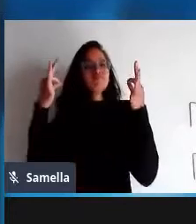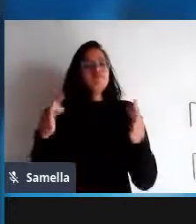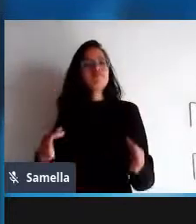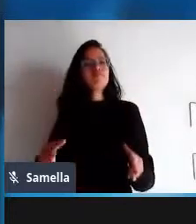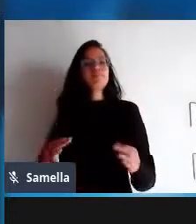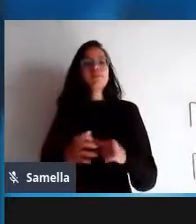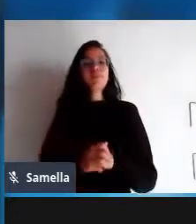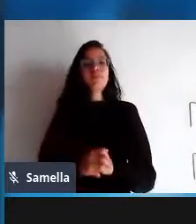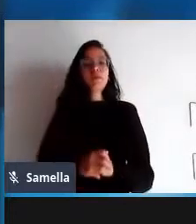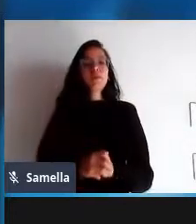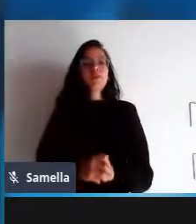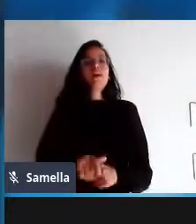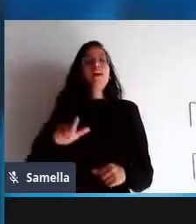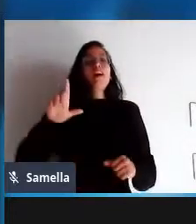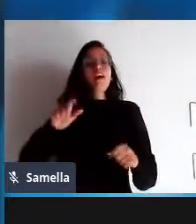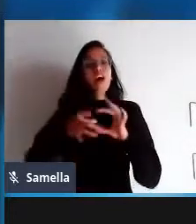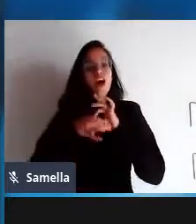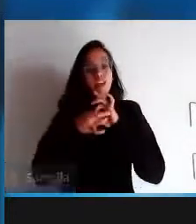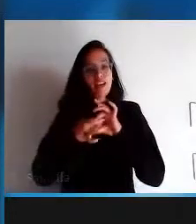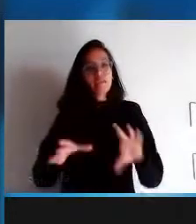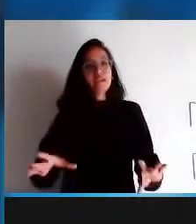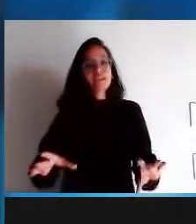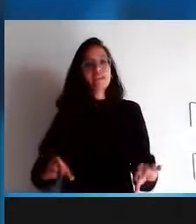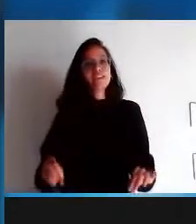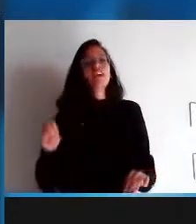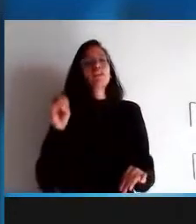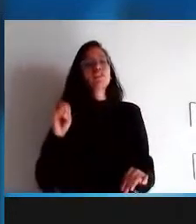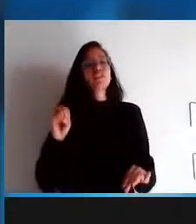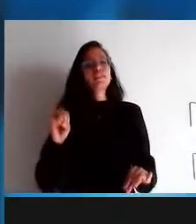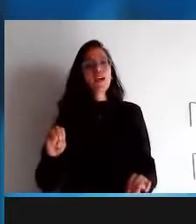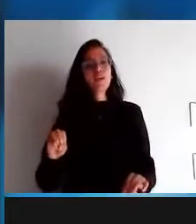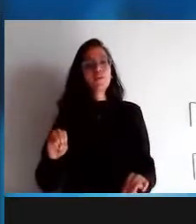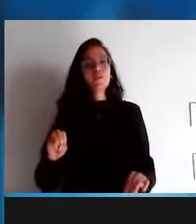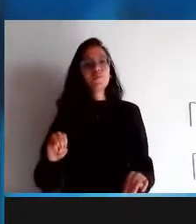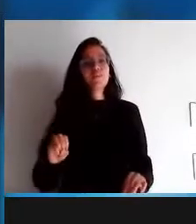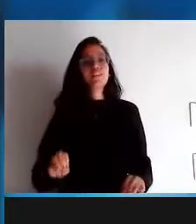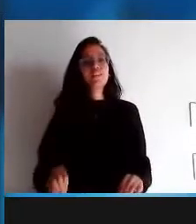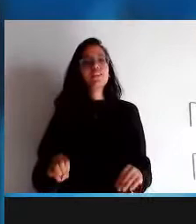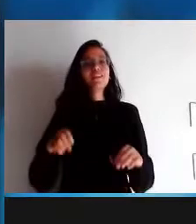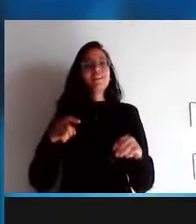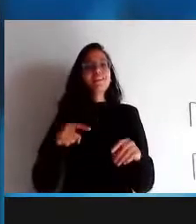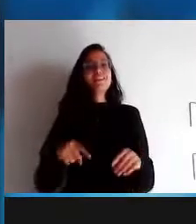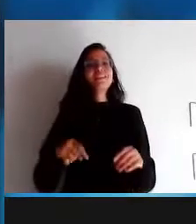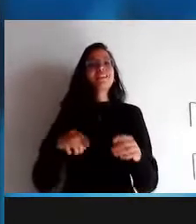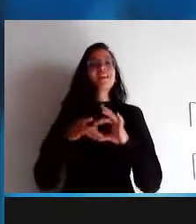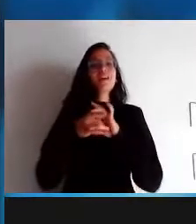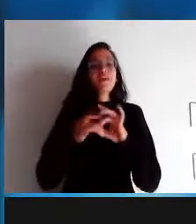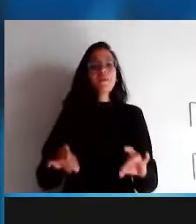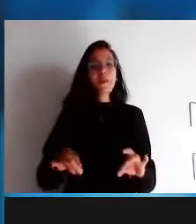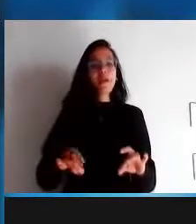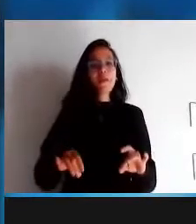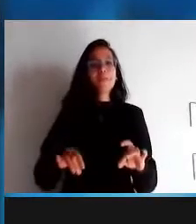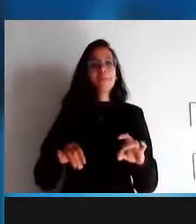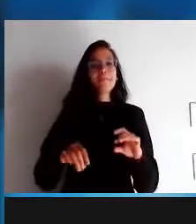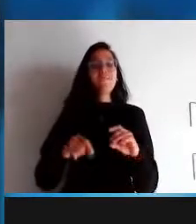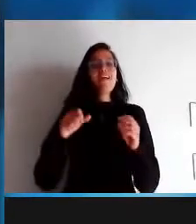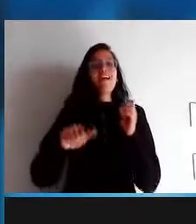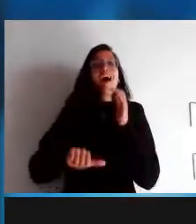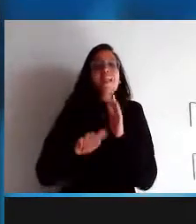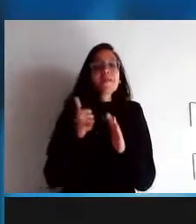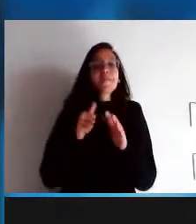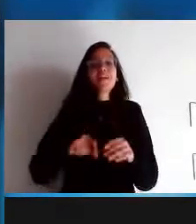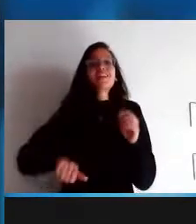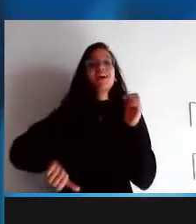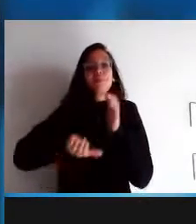conhecem né a liberdade zero é a liberdade de executar o software para qualquer propósito a liberdade um é